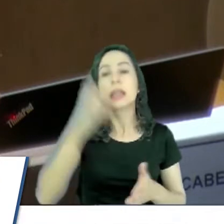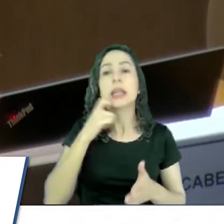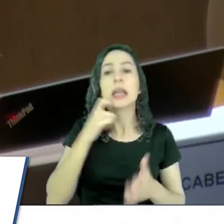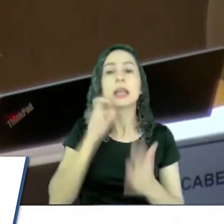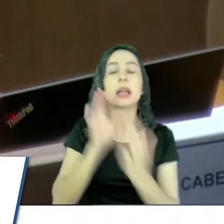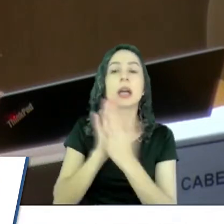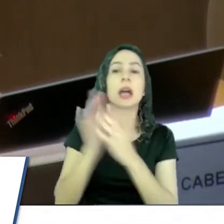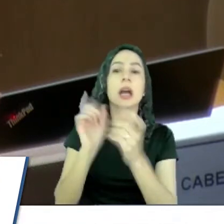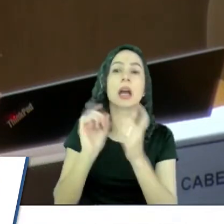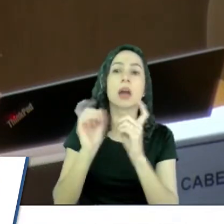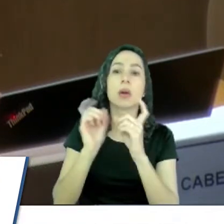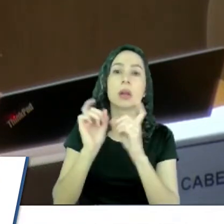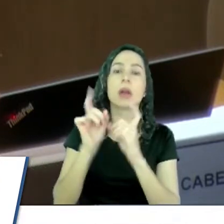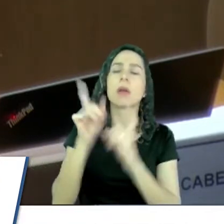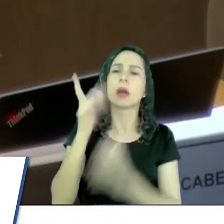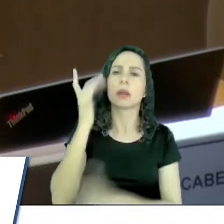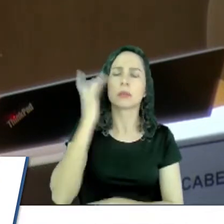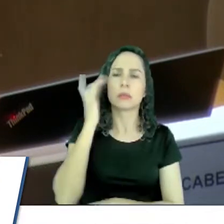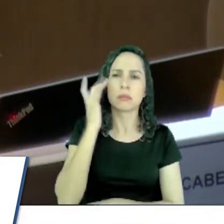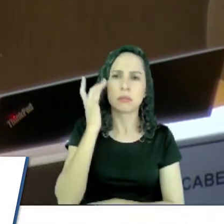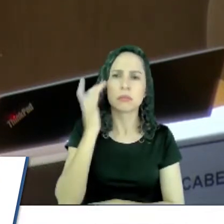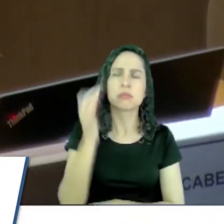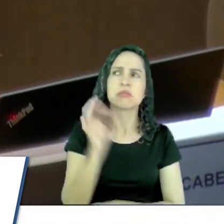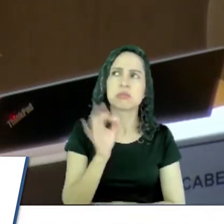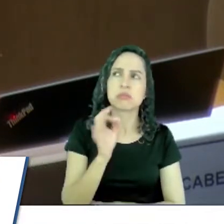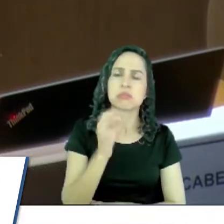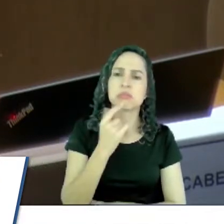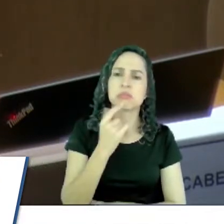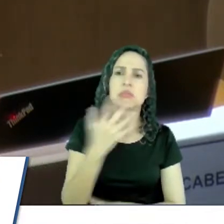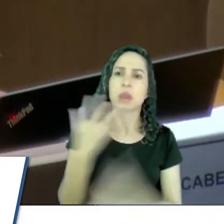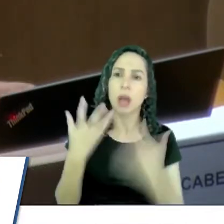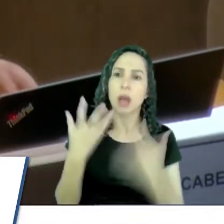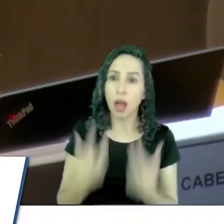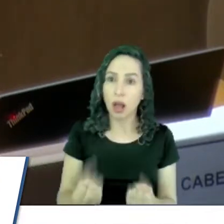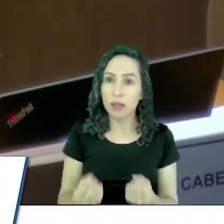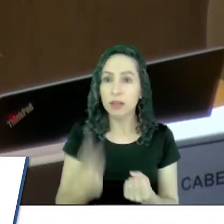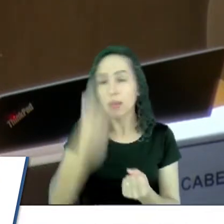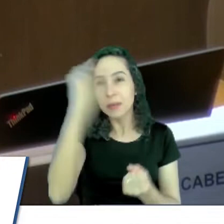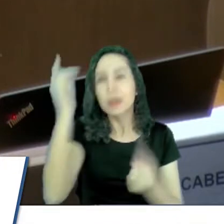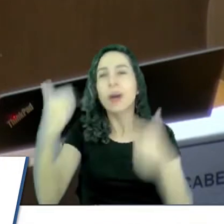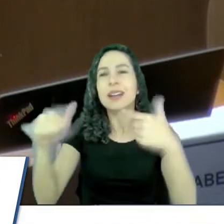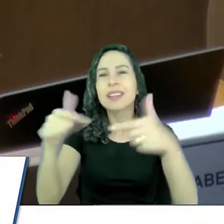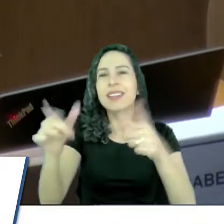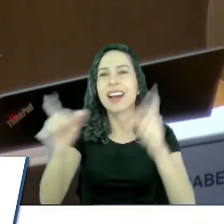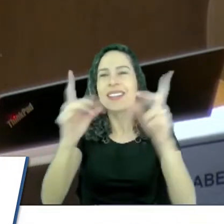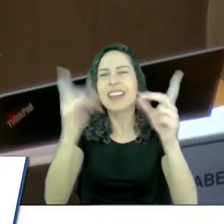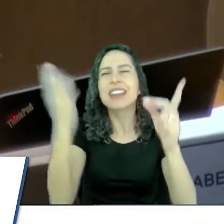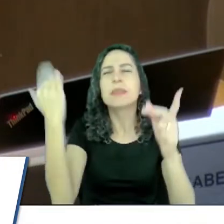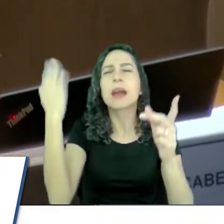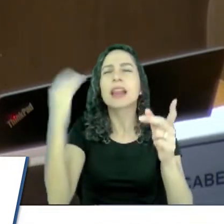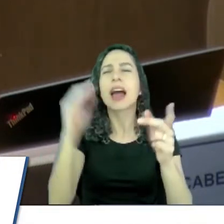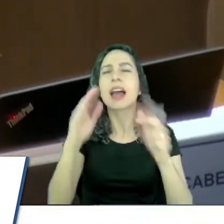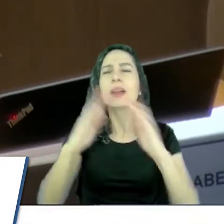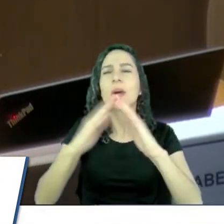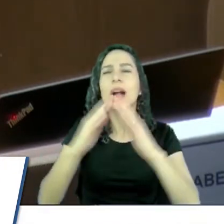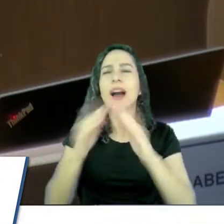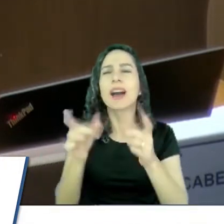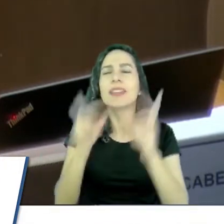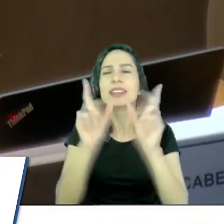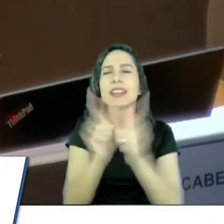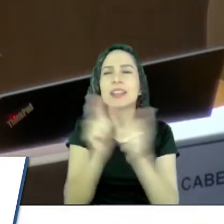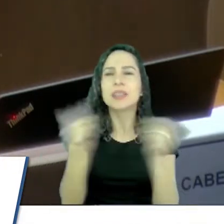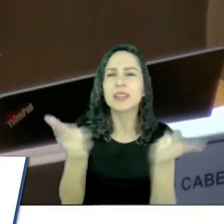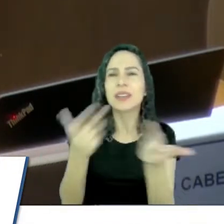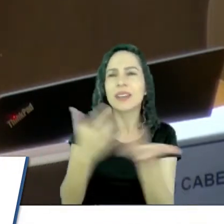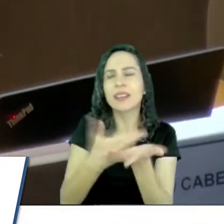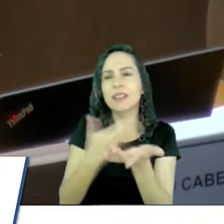foi sensato, recebeu o pessoal das bancas de jornal, ia conversar com o pessoal da vigilância, mas pelo